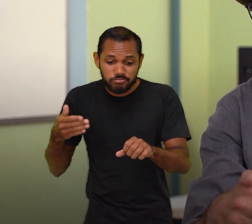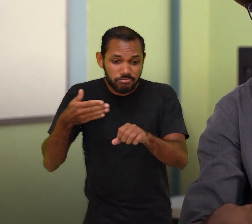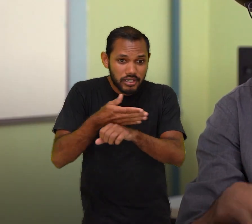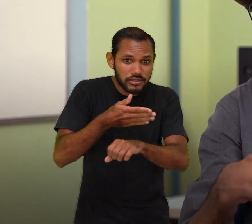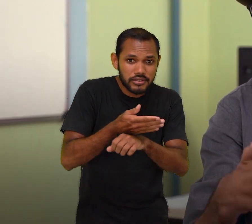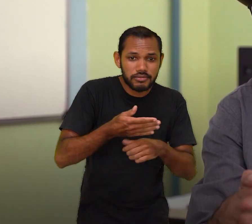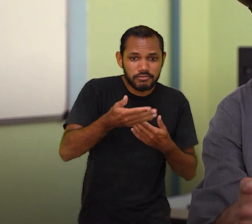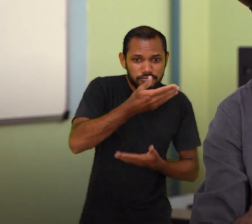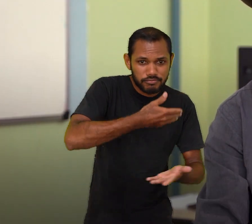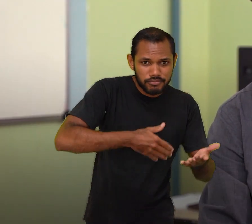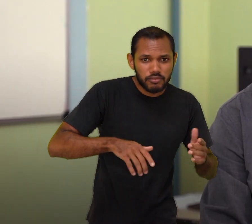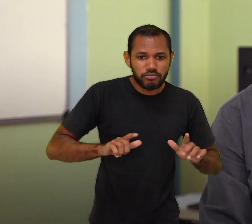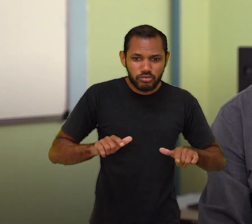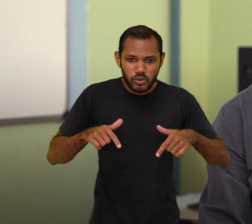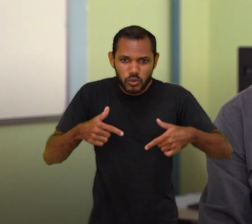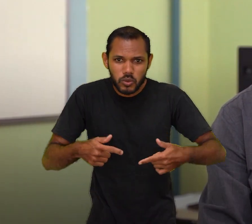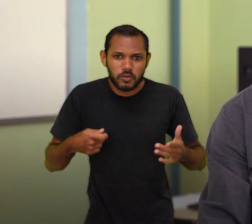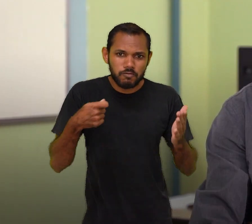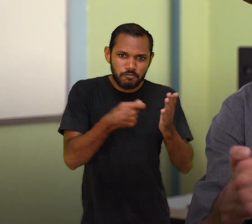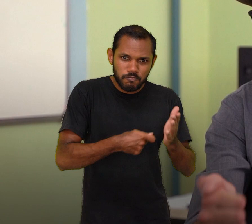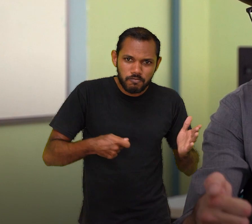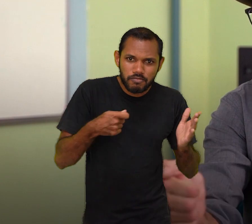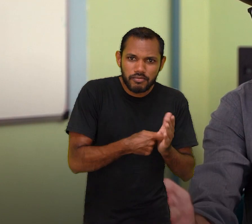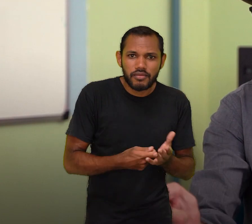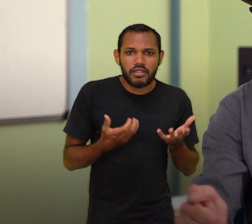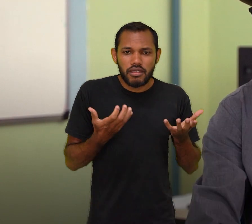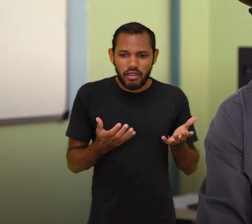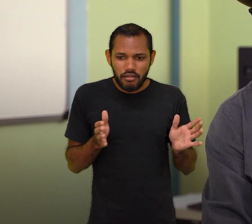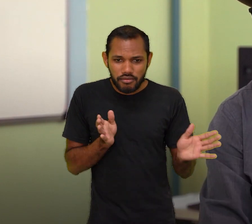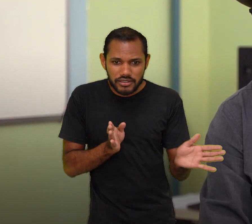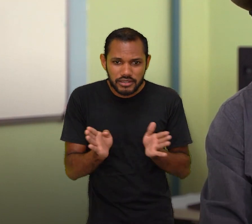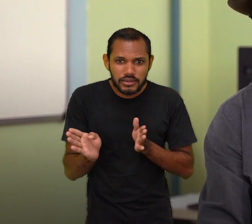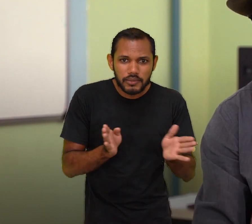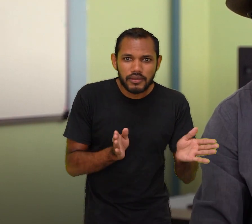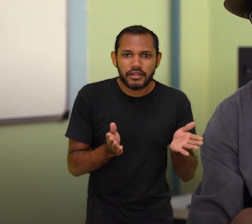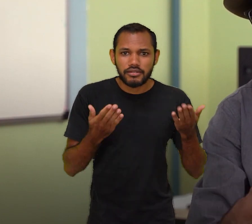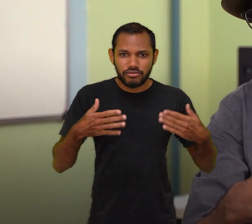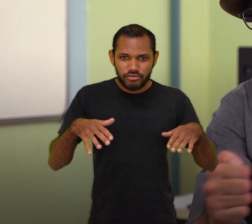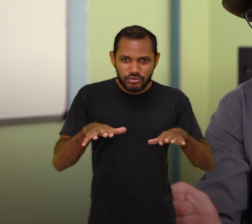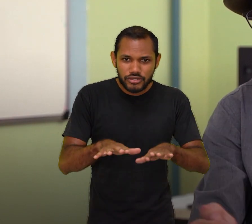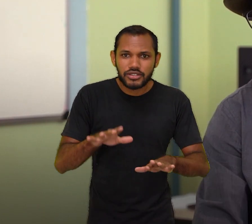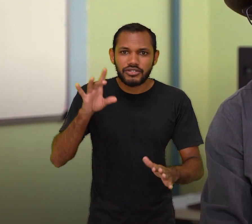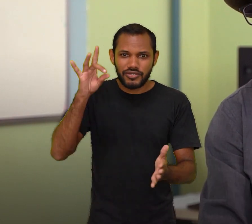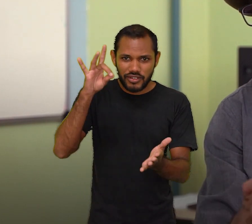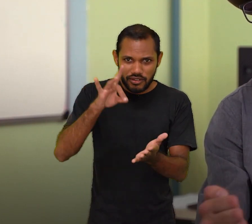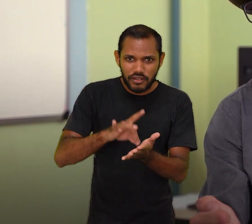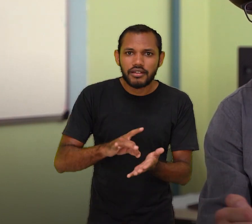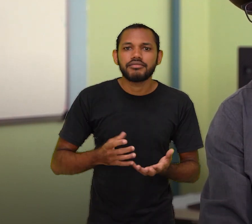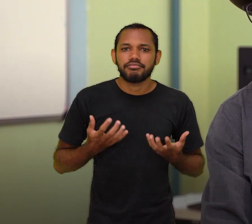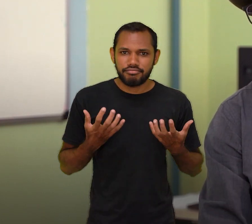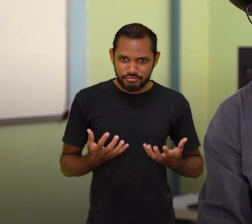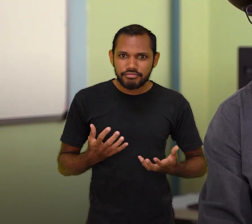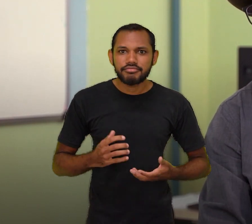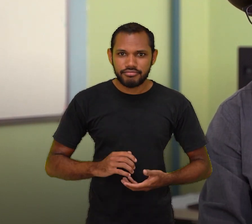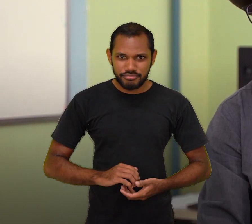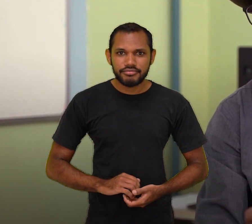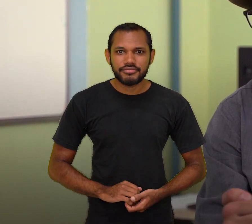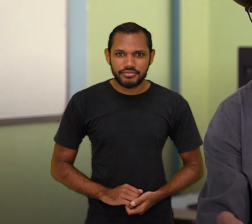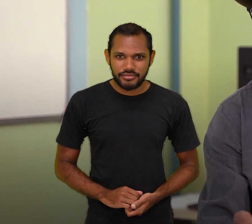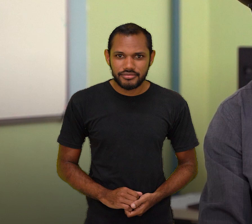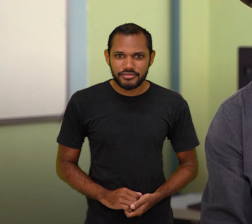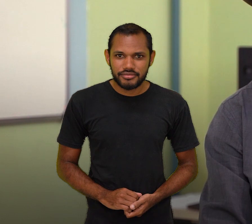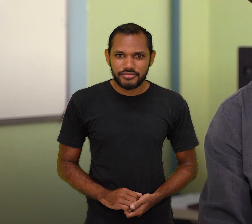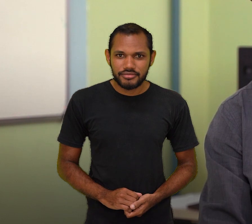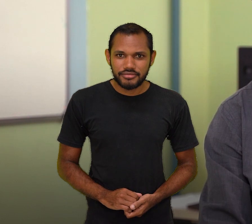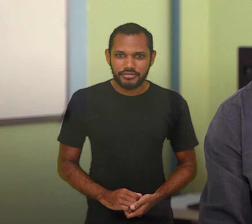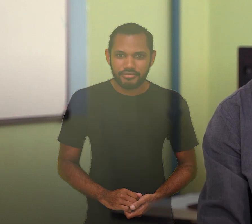sobreviveu a tudo isso, né? E continuam presentes na sociedade e agora cada vez buscando também mais